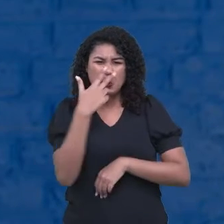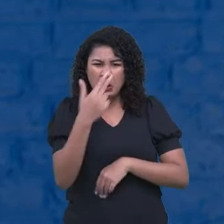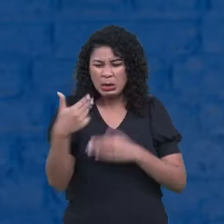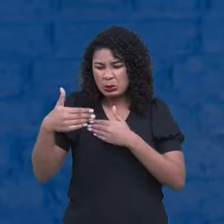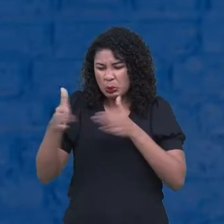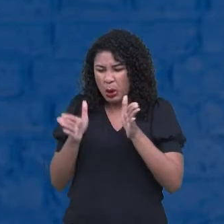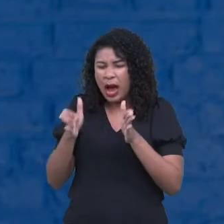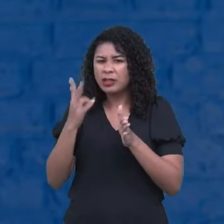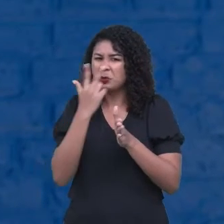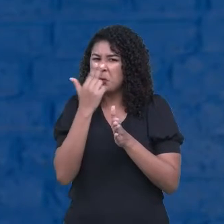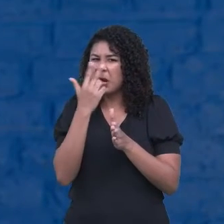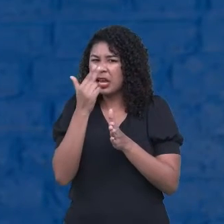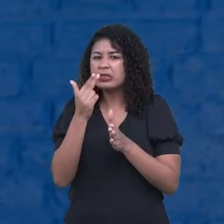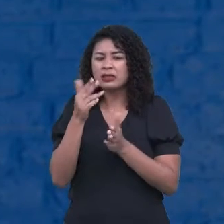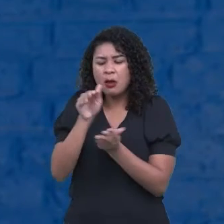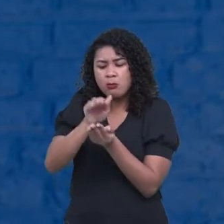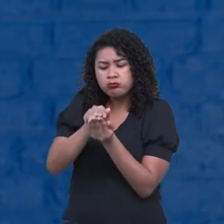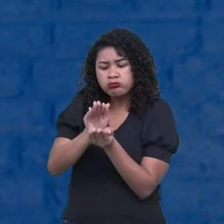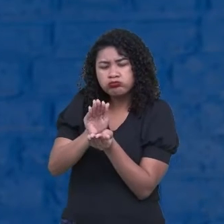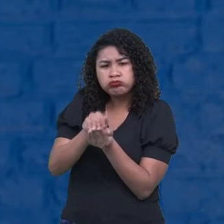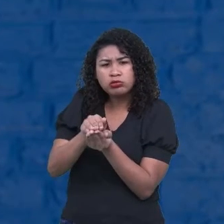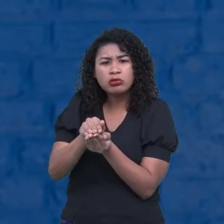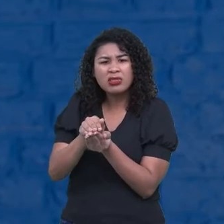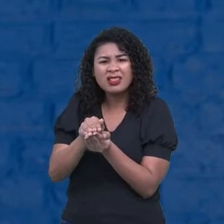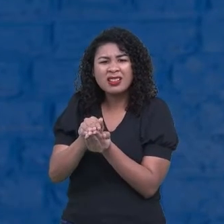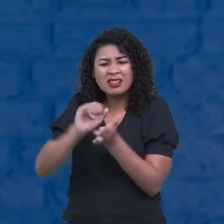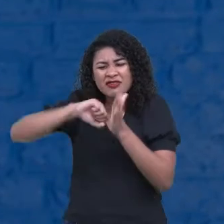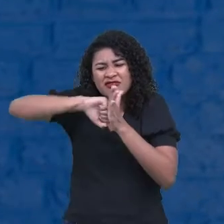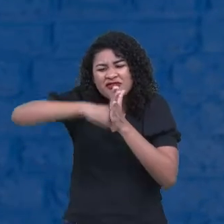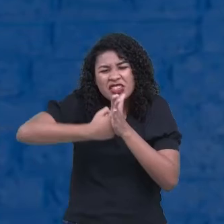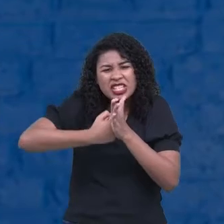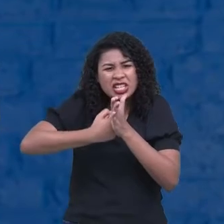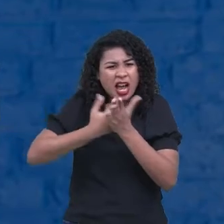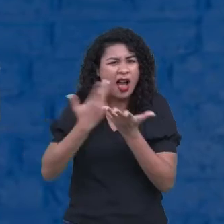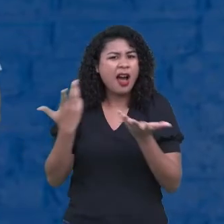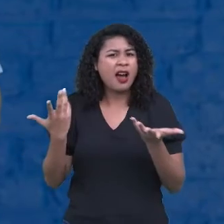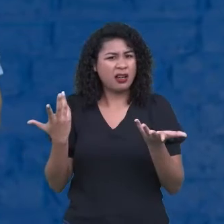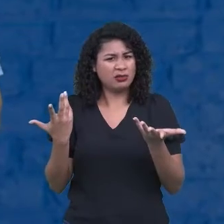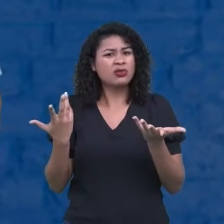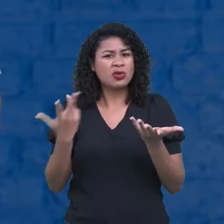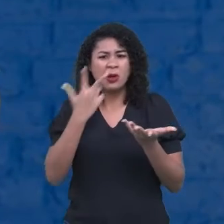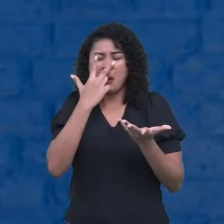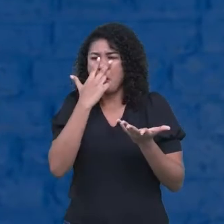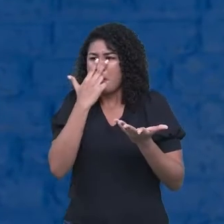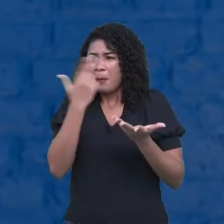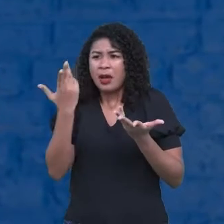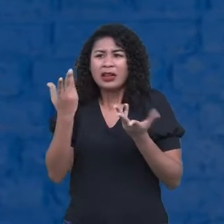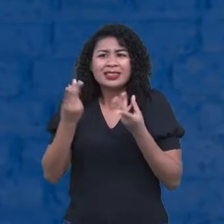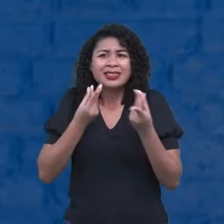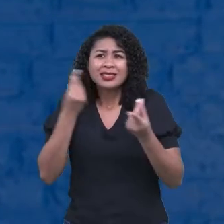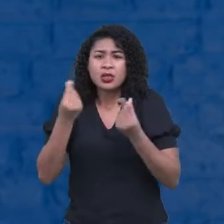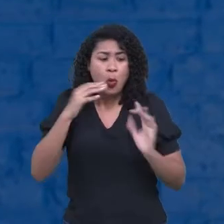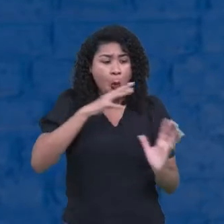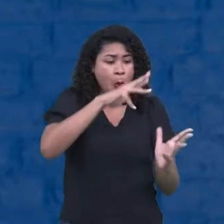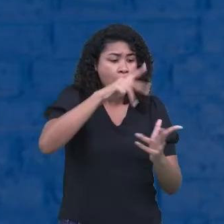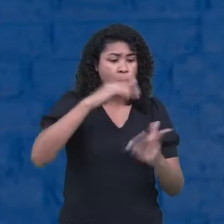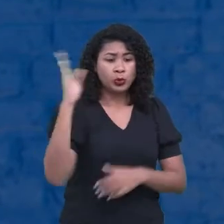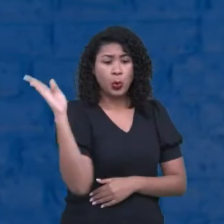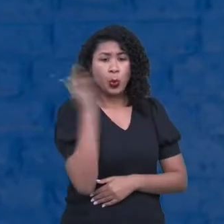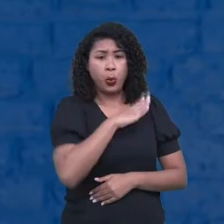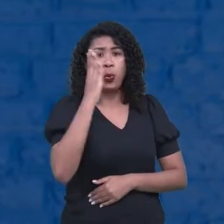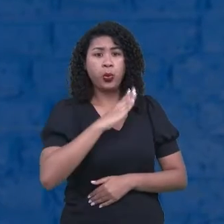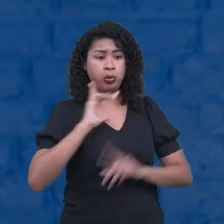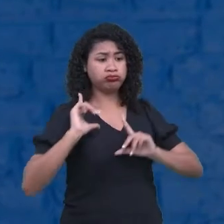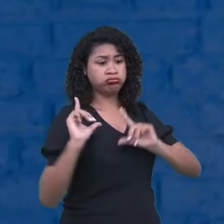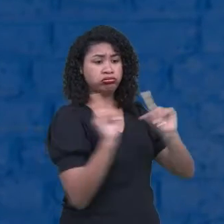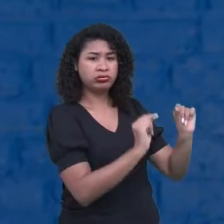ali, no seu quarto, no seu mundo tecnológico, o mundo passa tão rápido e nós não percebemos. Às vezes, as pessoas